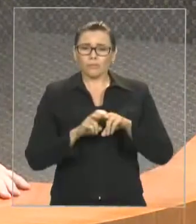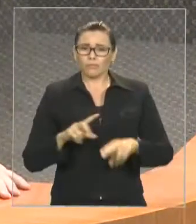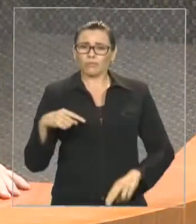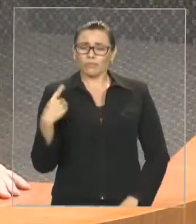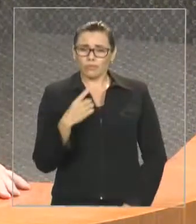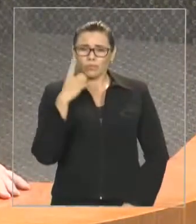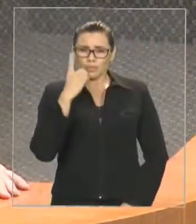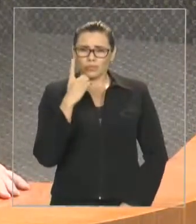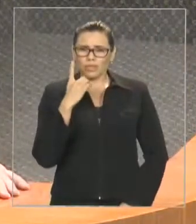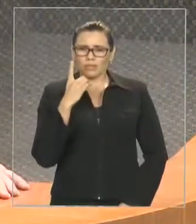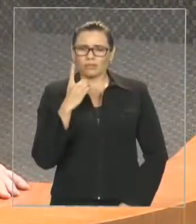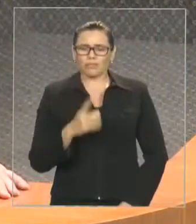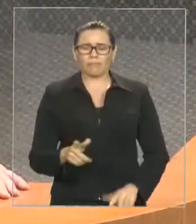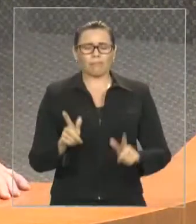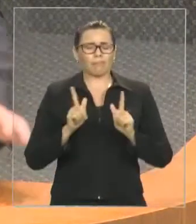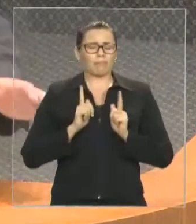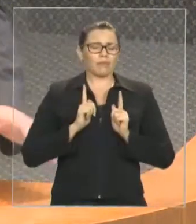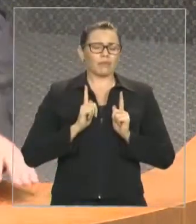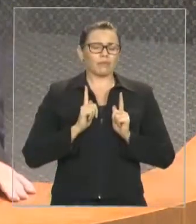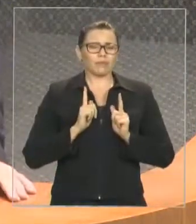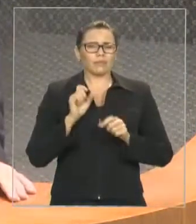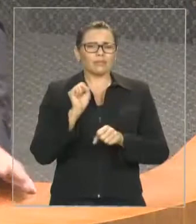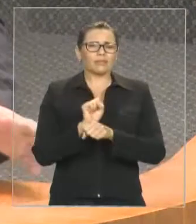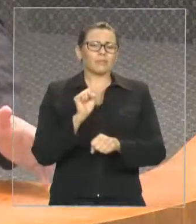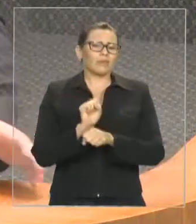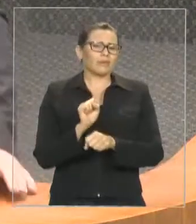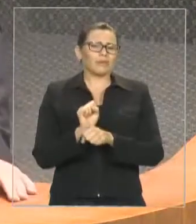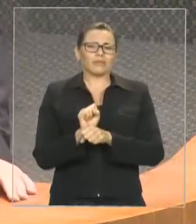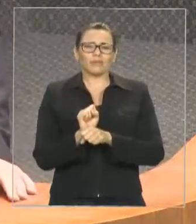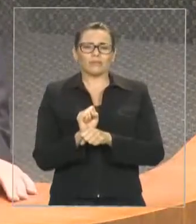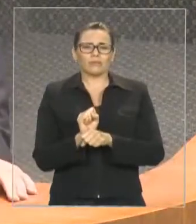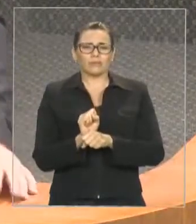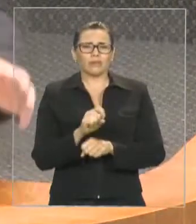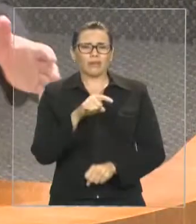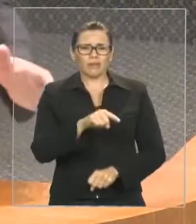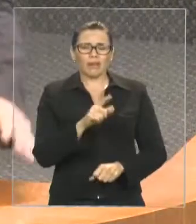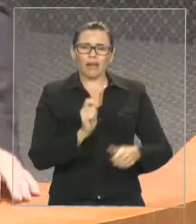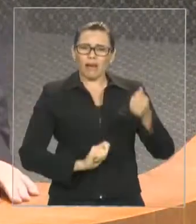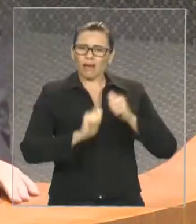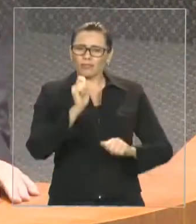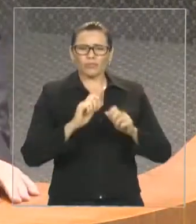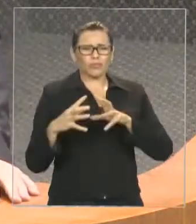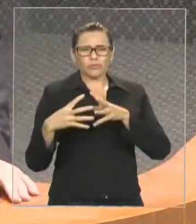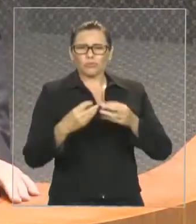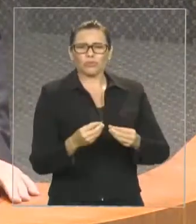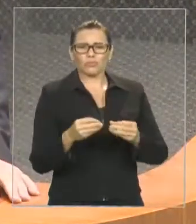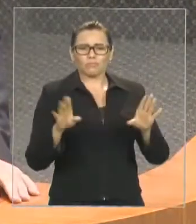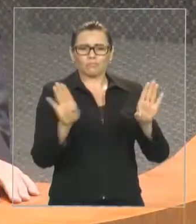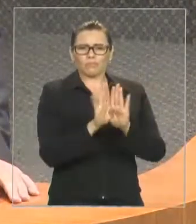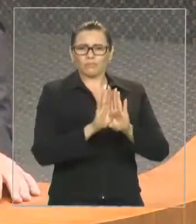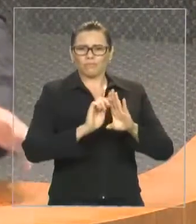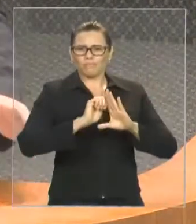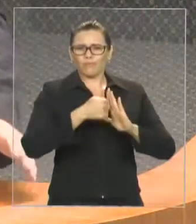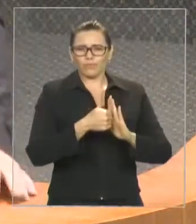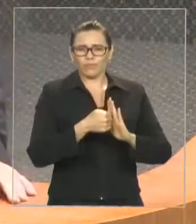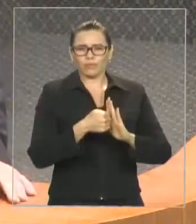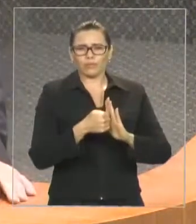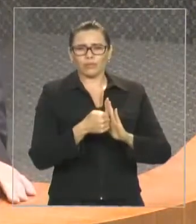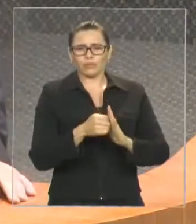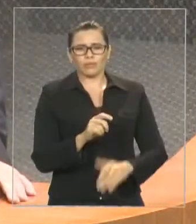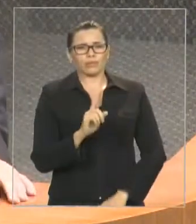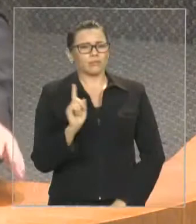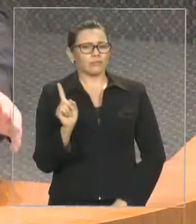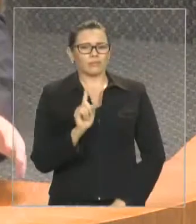e ficar de braços cruzados, esperando todo o setor siderúrgico fechar, porque mais de 50% do setor siderúrgico daquela